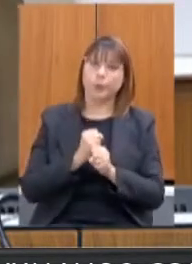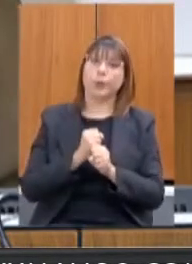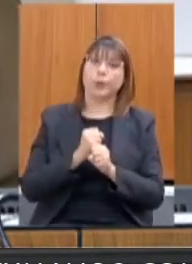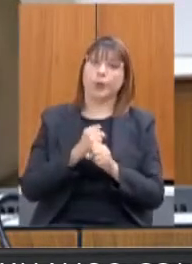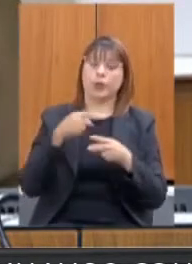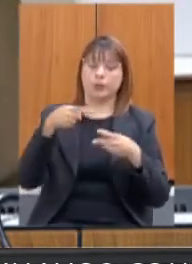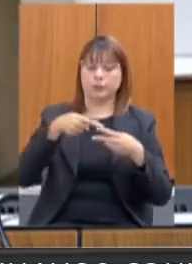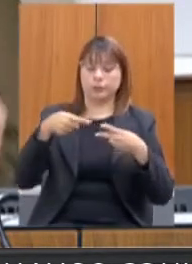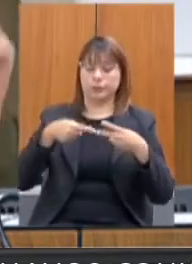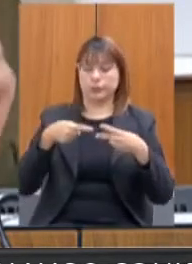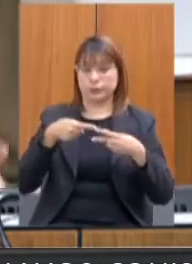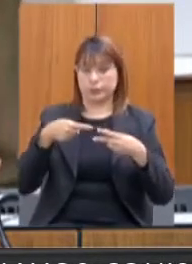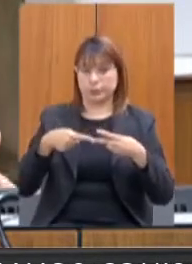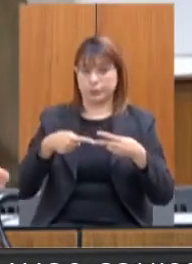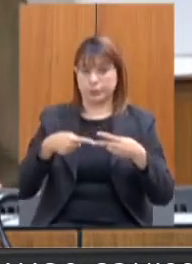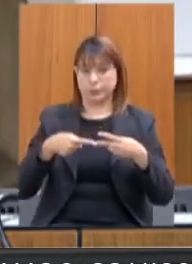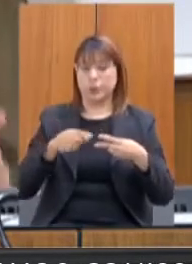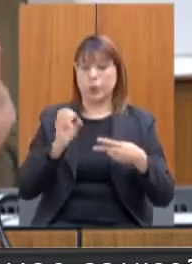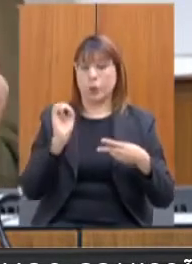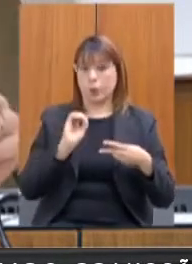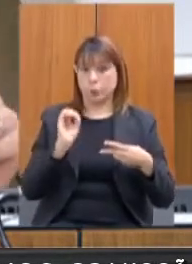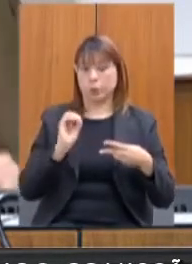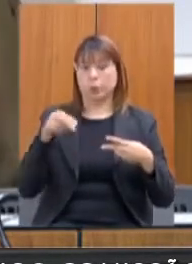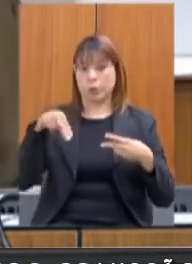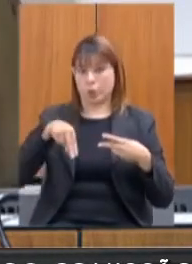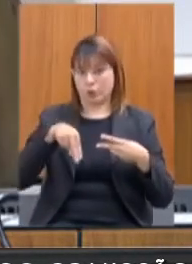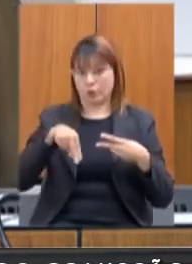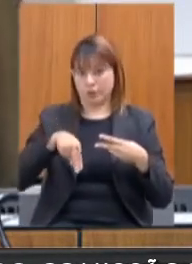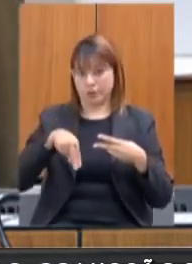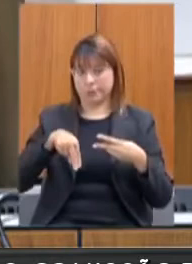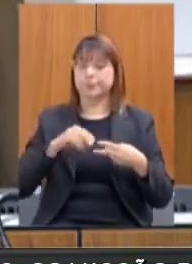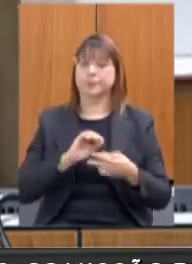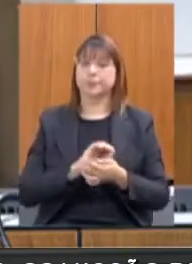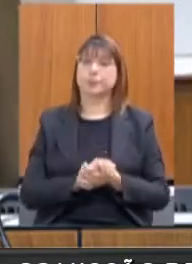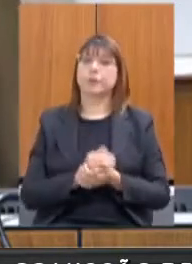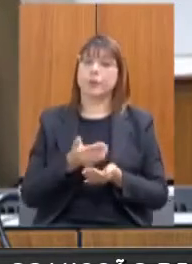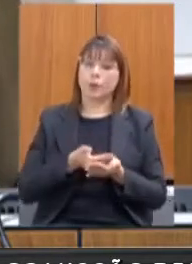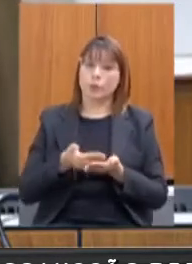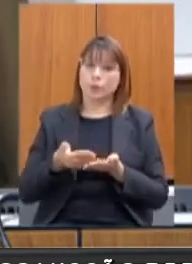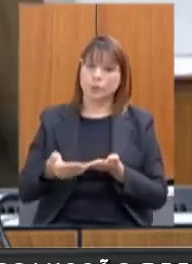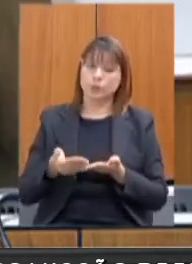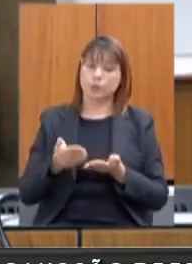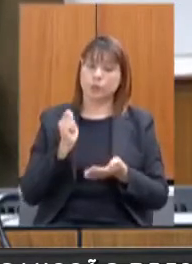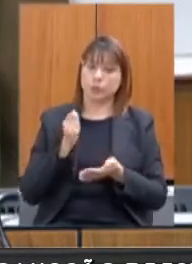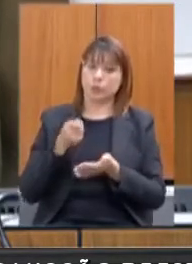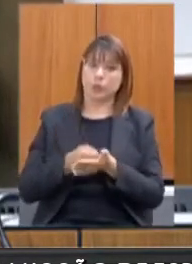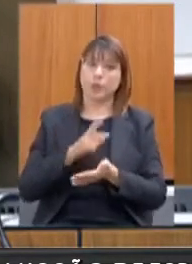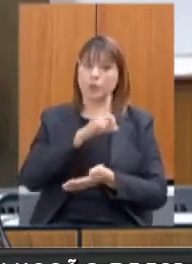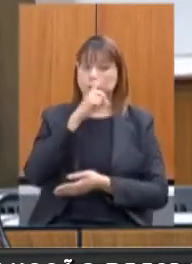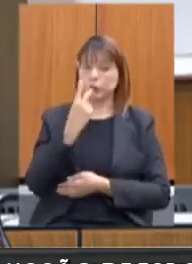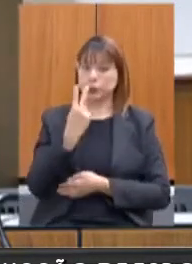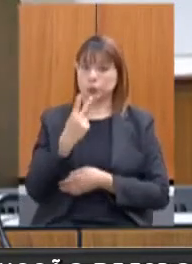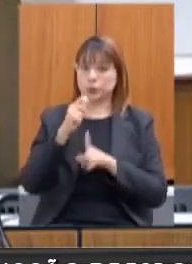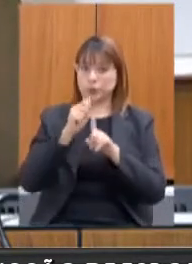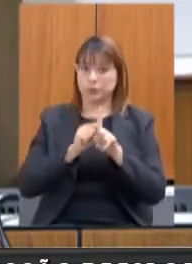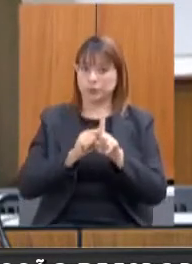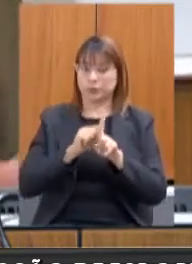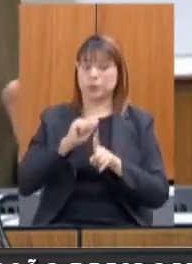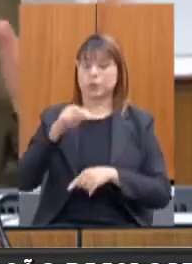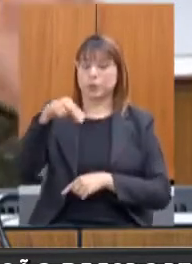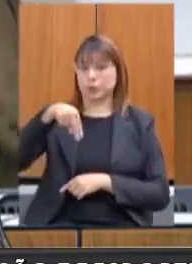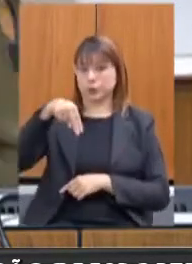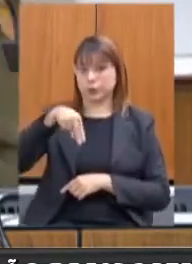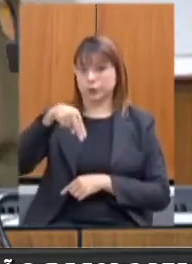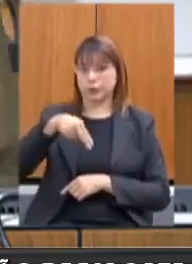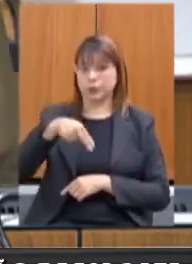primeiras parcelas, a de outubro e a de novembro. Nós começamos essa transferência no dia 2 do 11, que